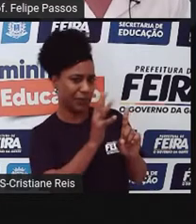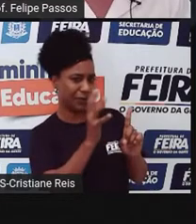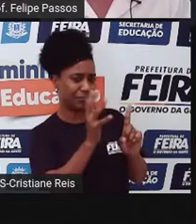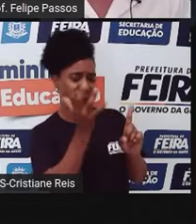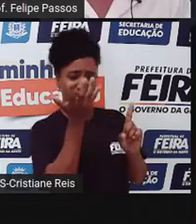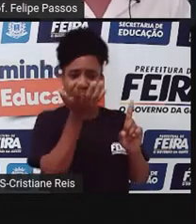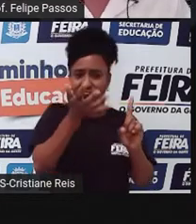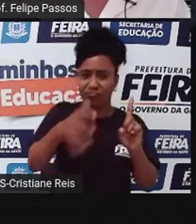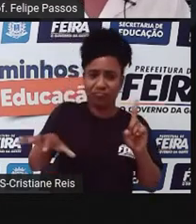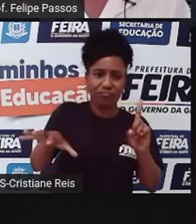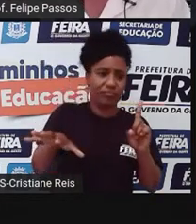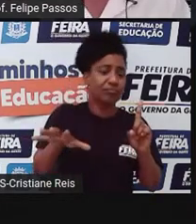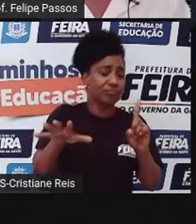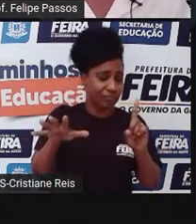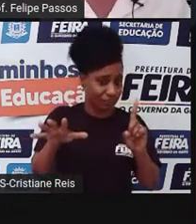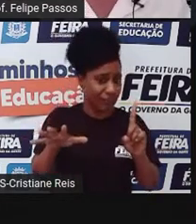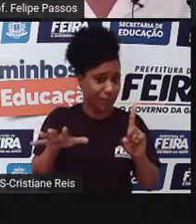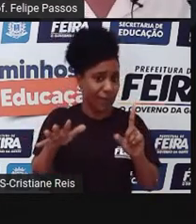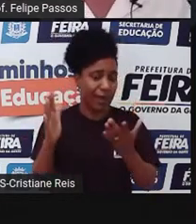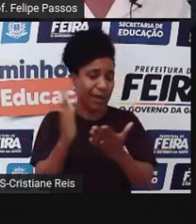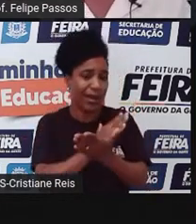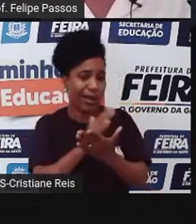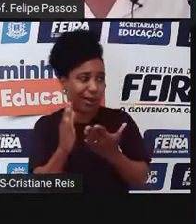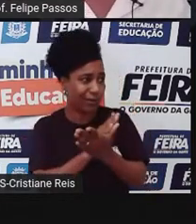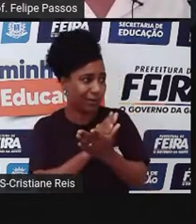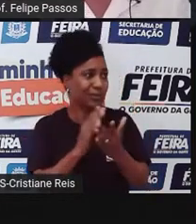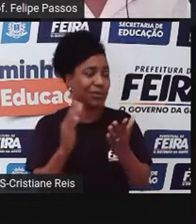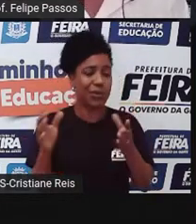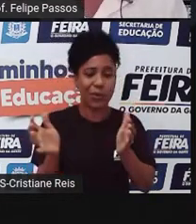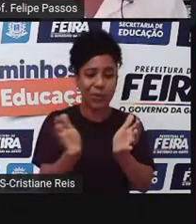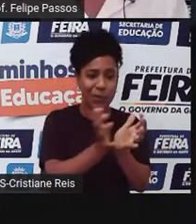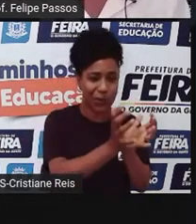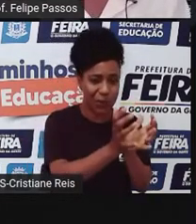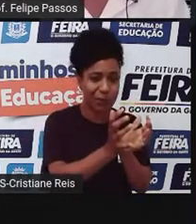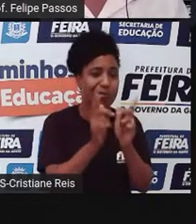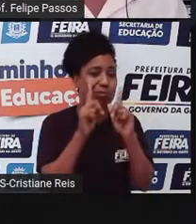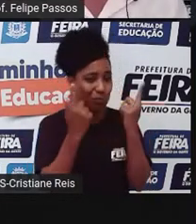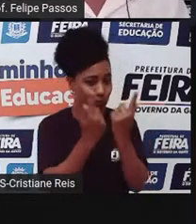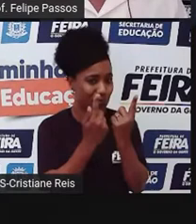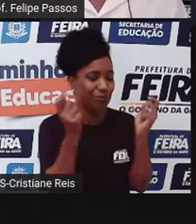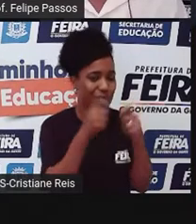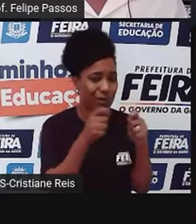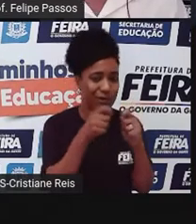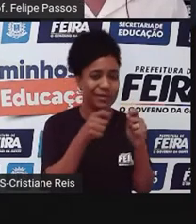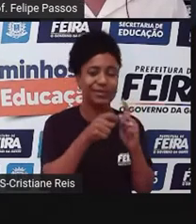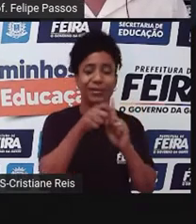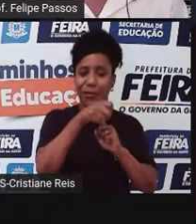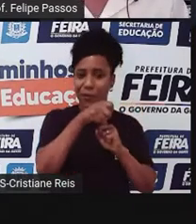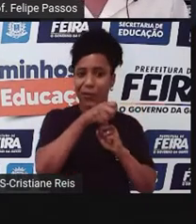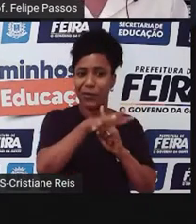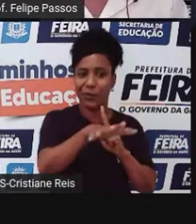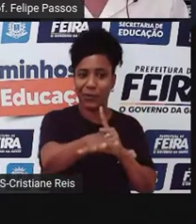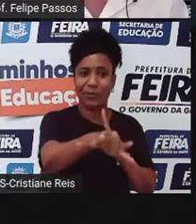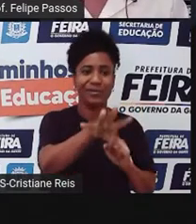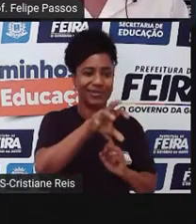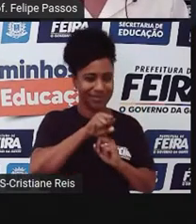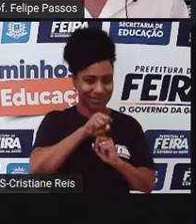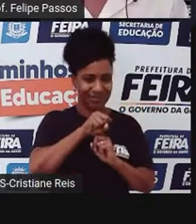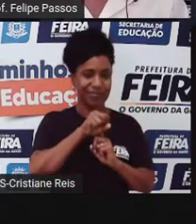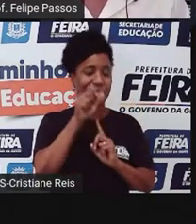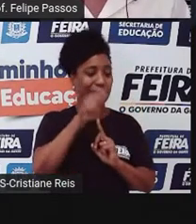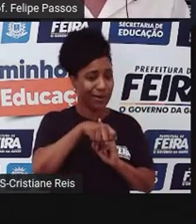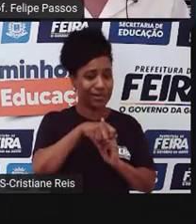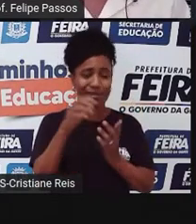podem ser influenciáveis por um determinado sujeito, e pode ter grupos que não é influenciável por um determinado sujeito.